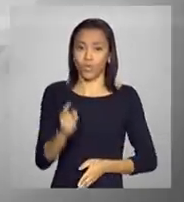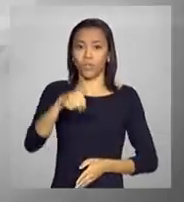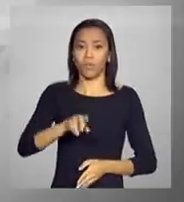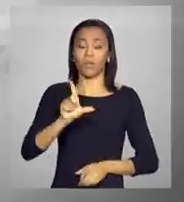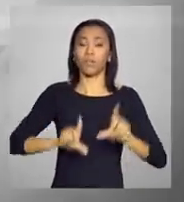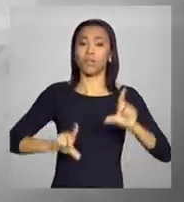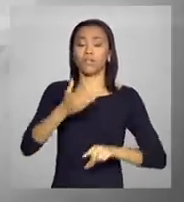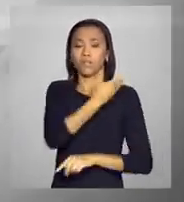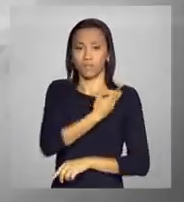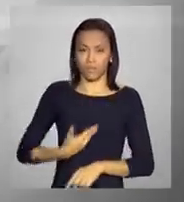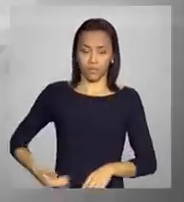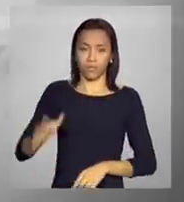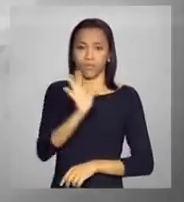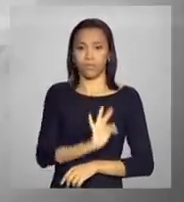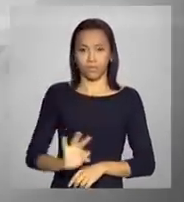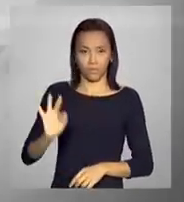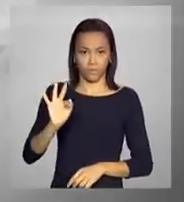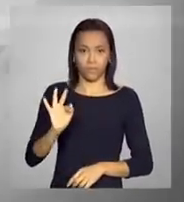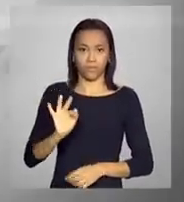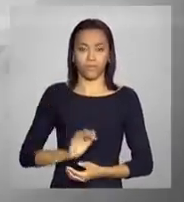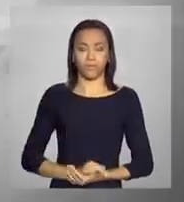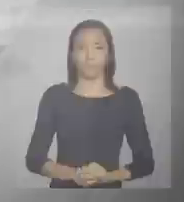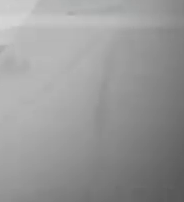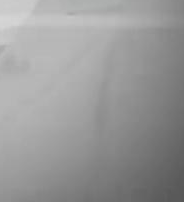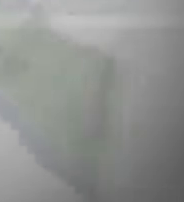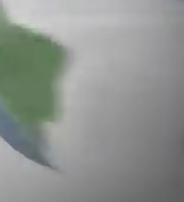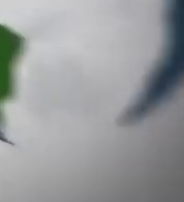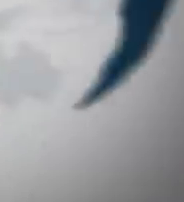a gente na NBR, a TV do Governo Federal.